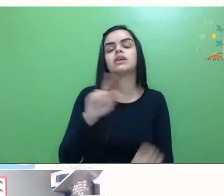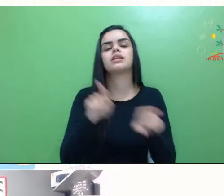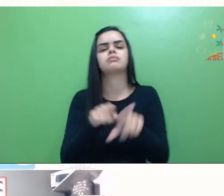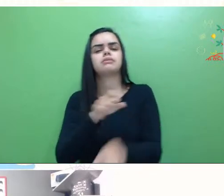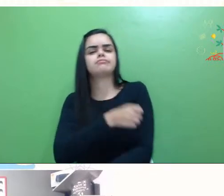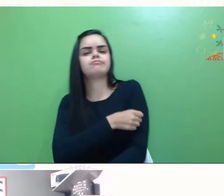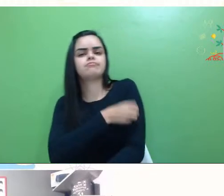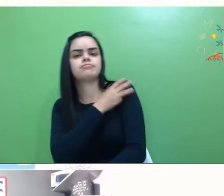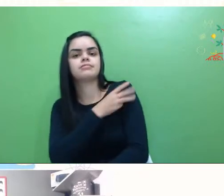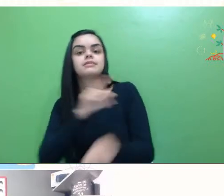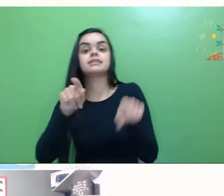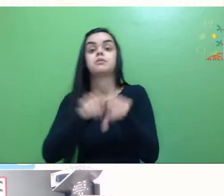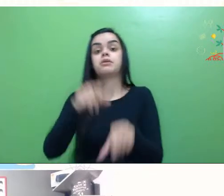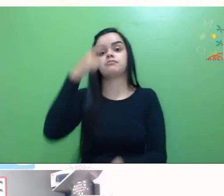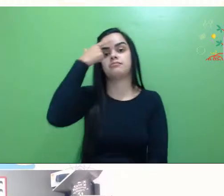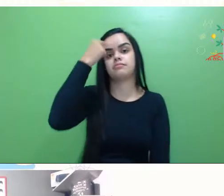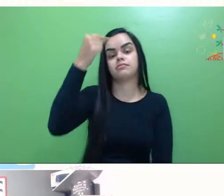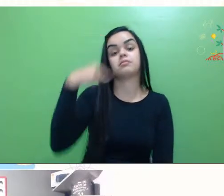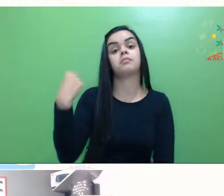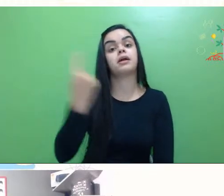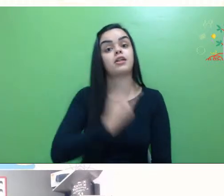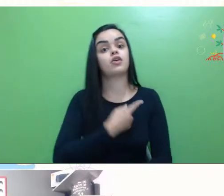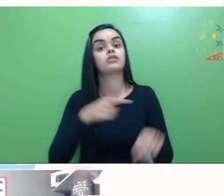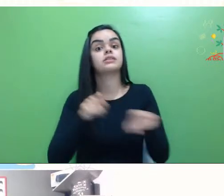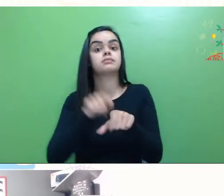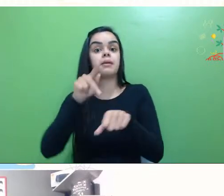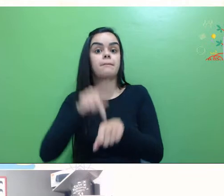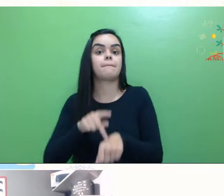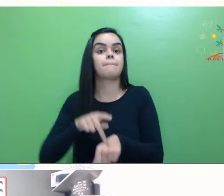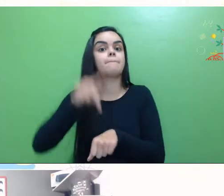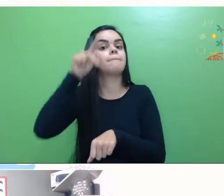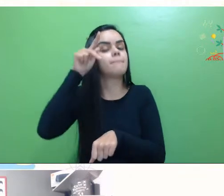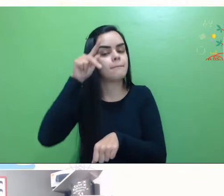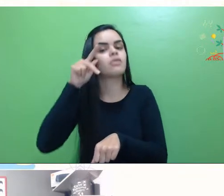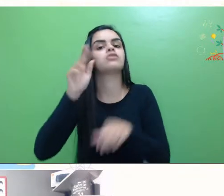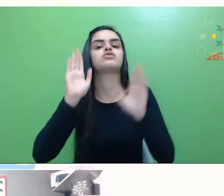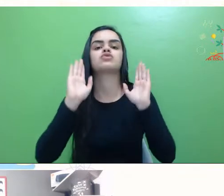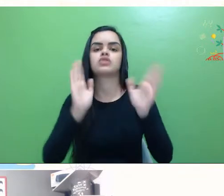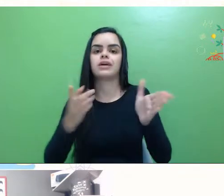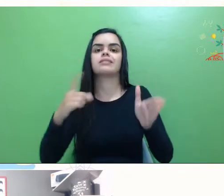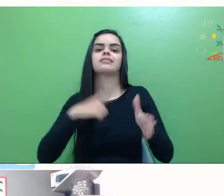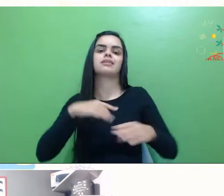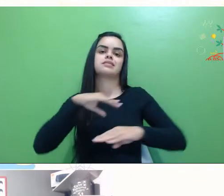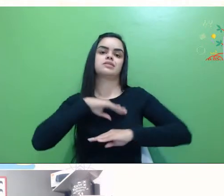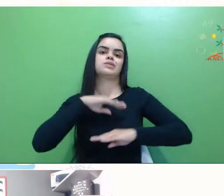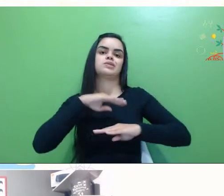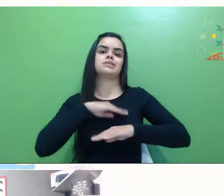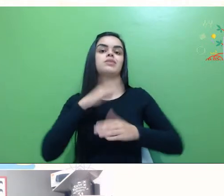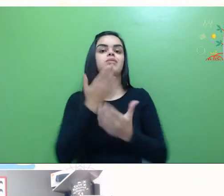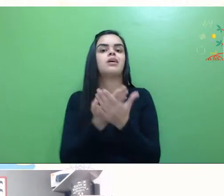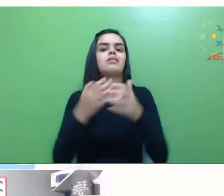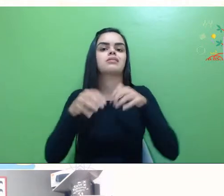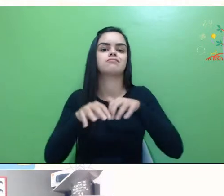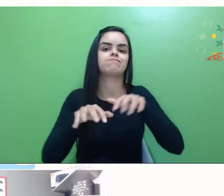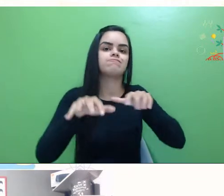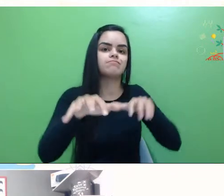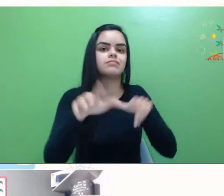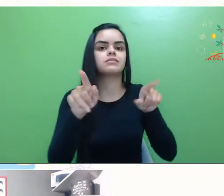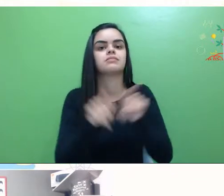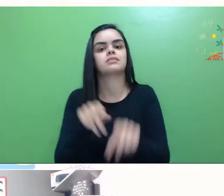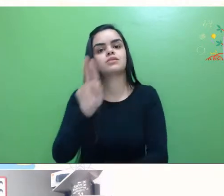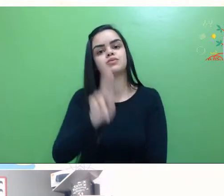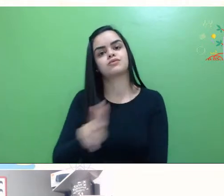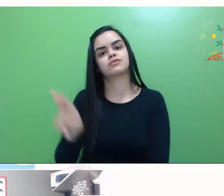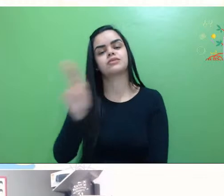para o ensino superior. Para nós, na pós-graduação, passamos por essa situação de ter aulas remotas, né, e utilizar